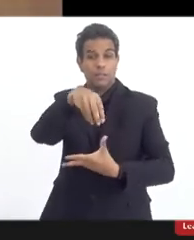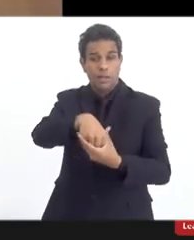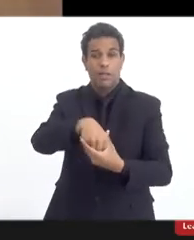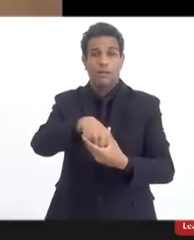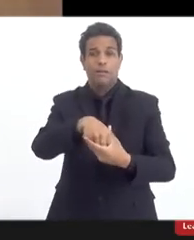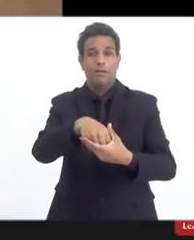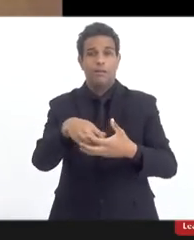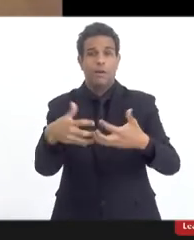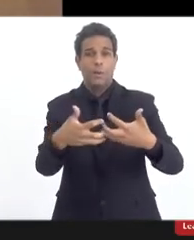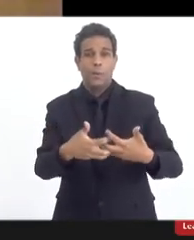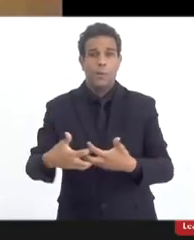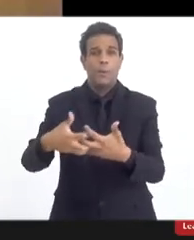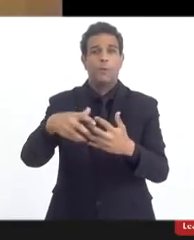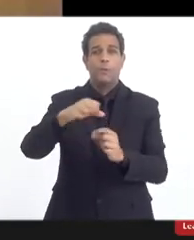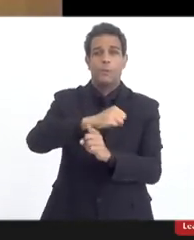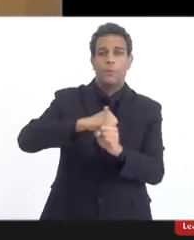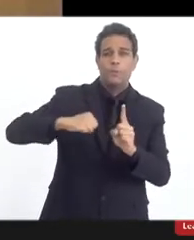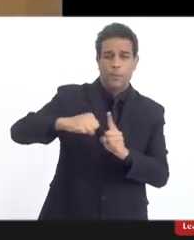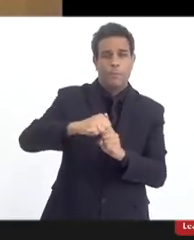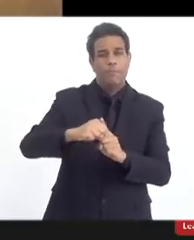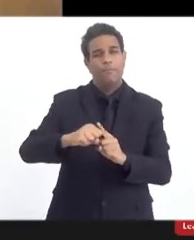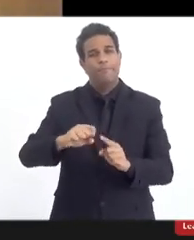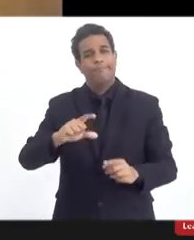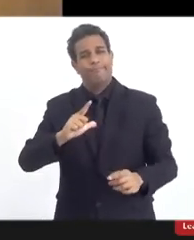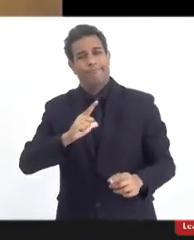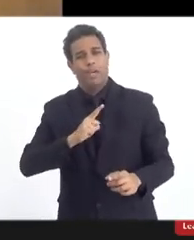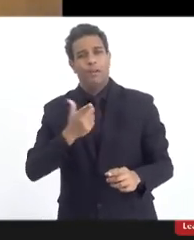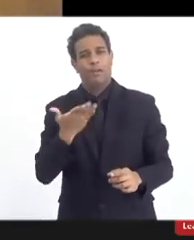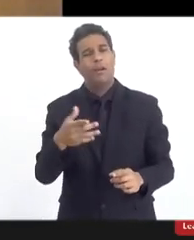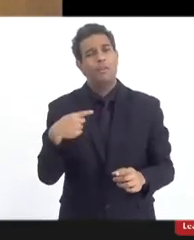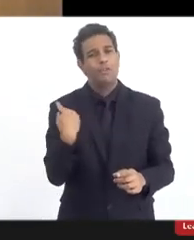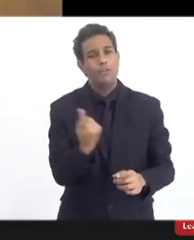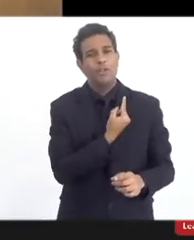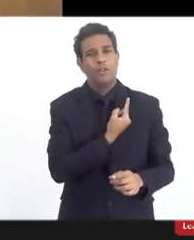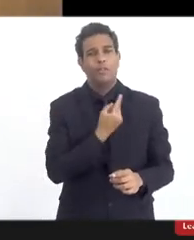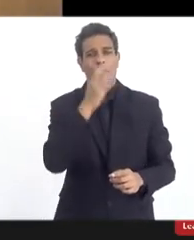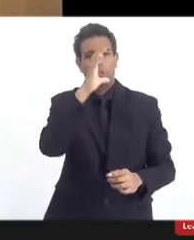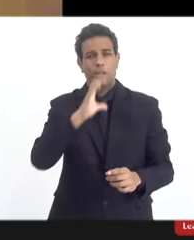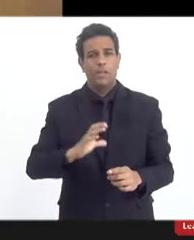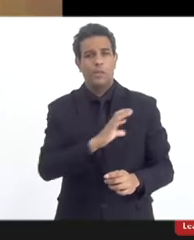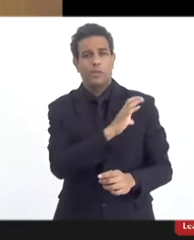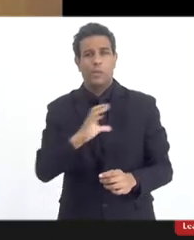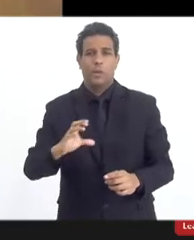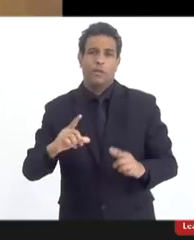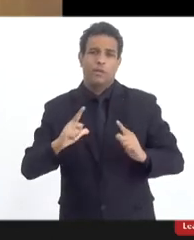religião, que também acontece, inclusive conosco, católicos.